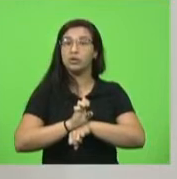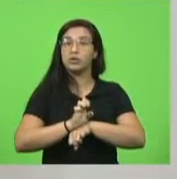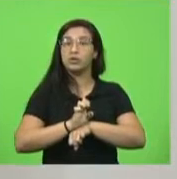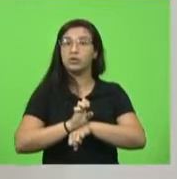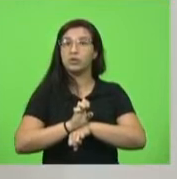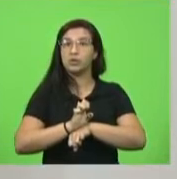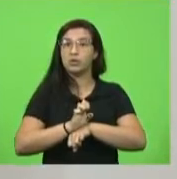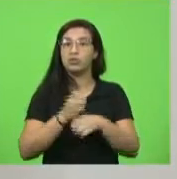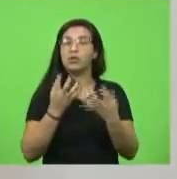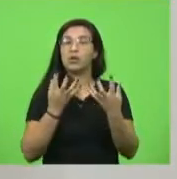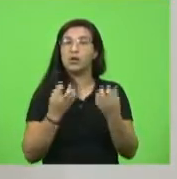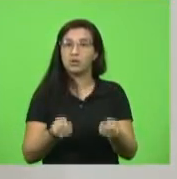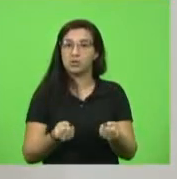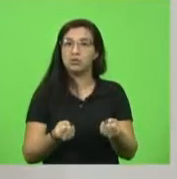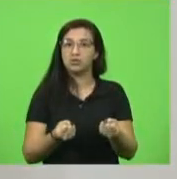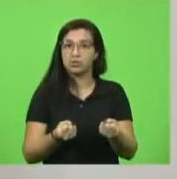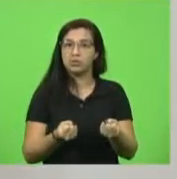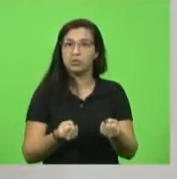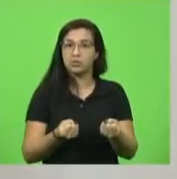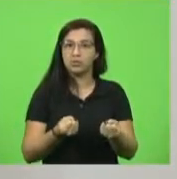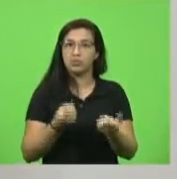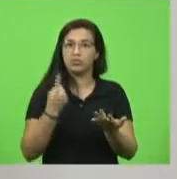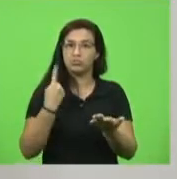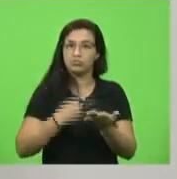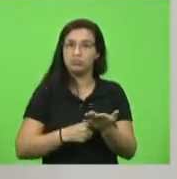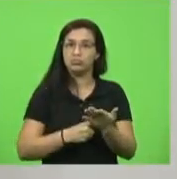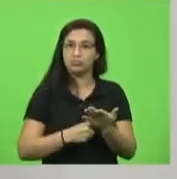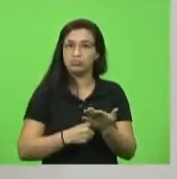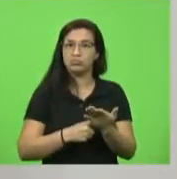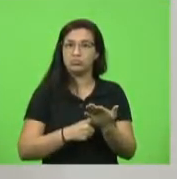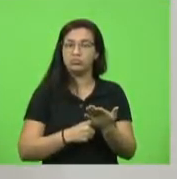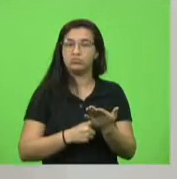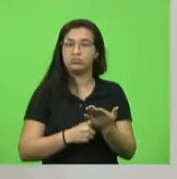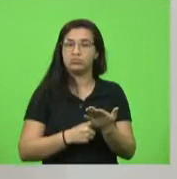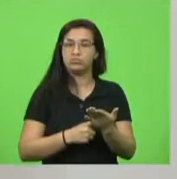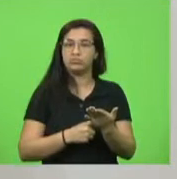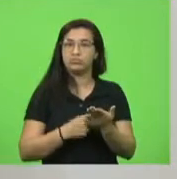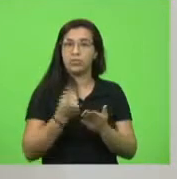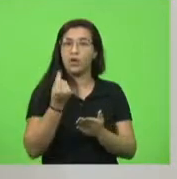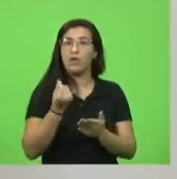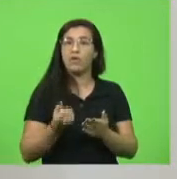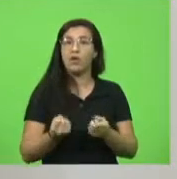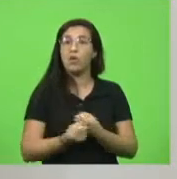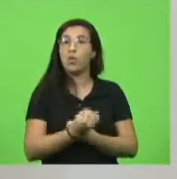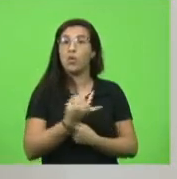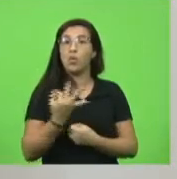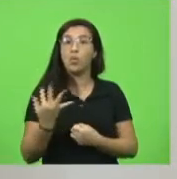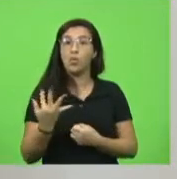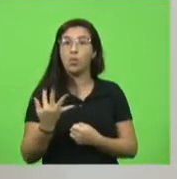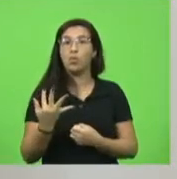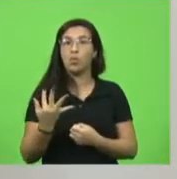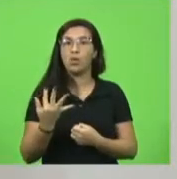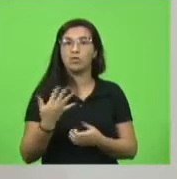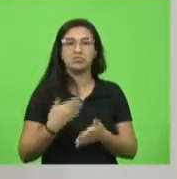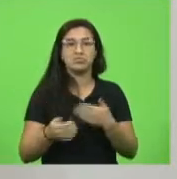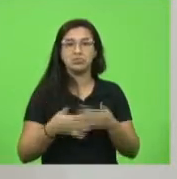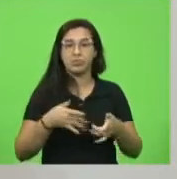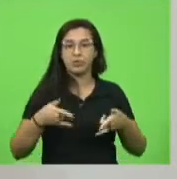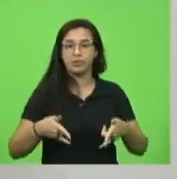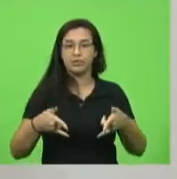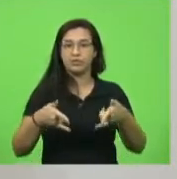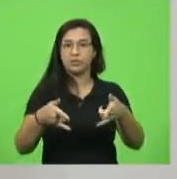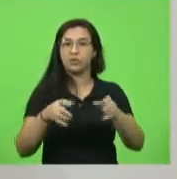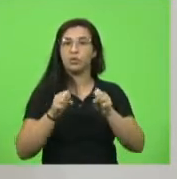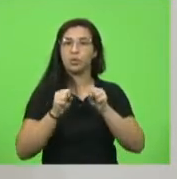assumiu o compromisso de custear quantos leitos forem necessários até que se